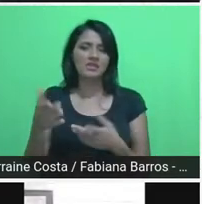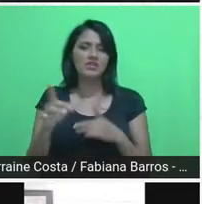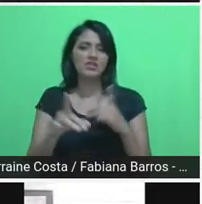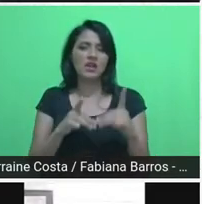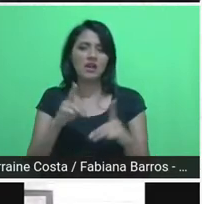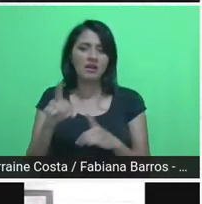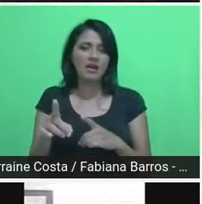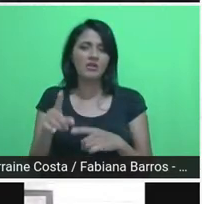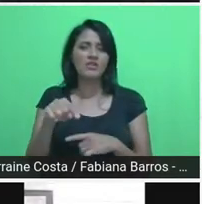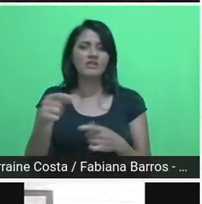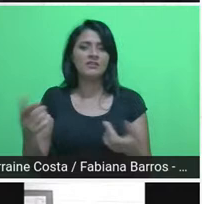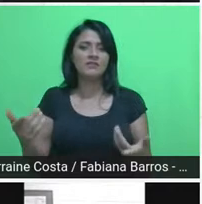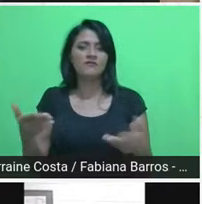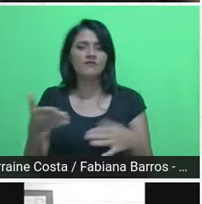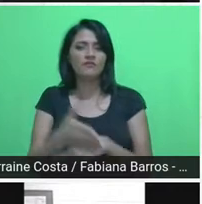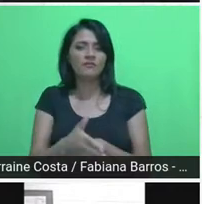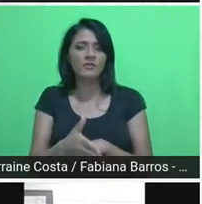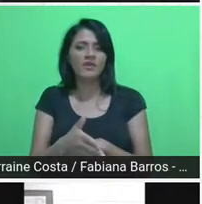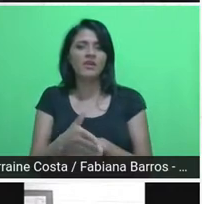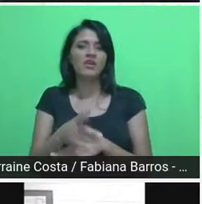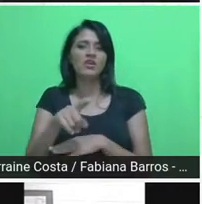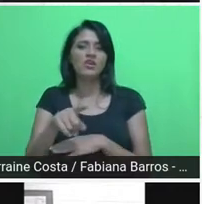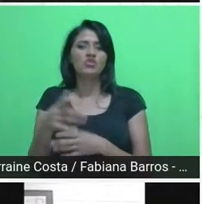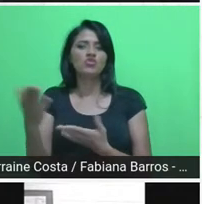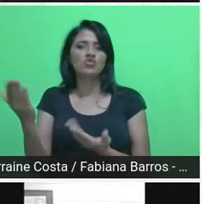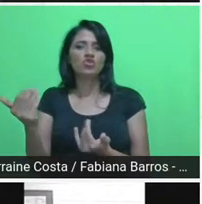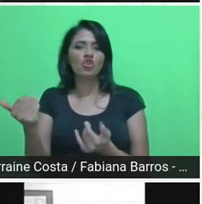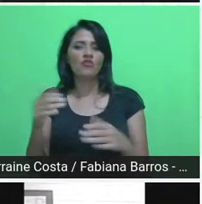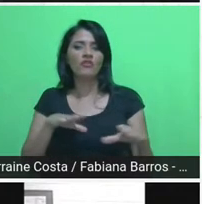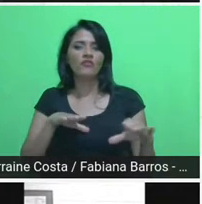desenvolvimento dos jovens em formação. Pode passar?